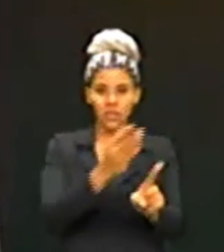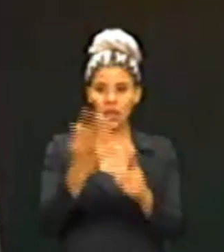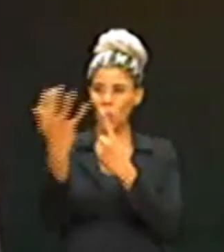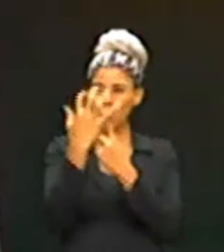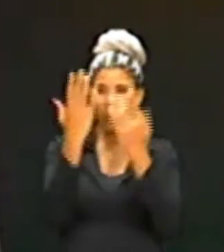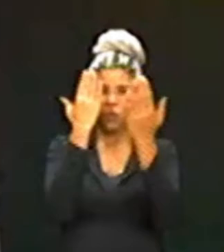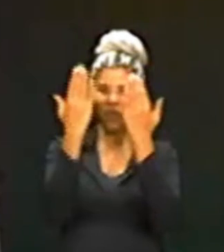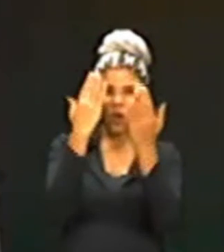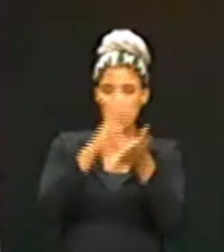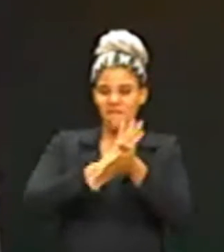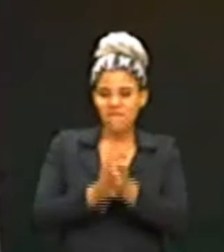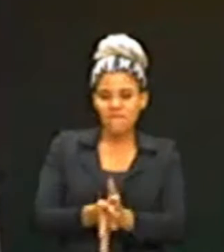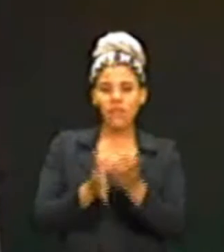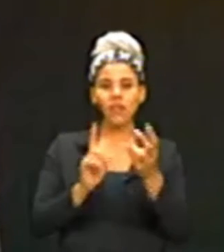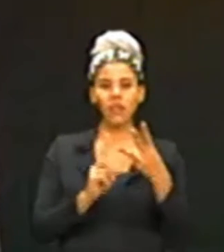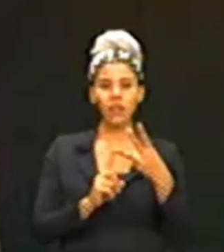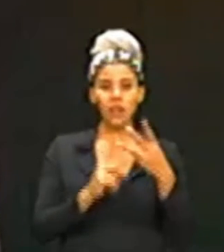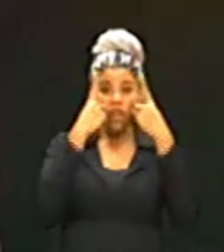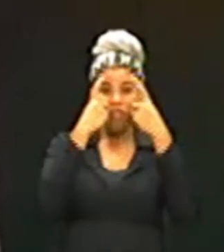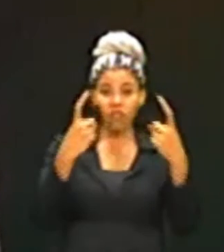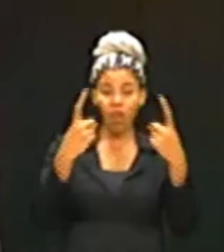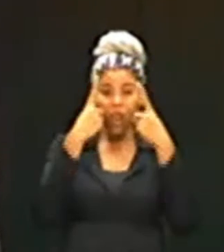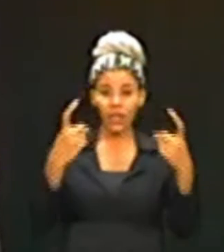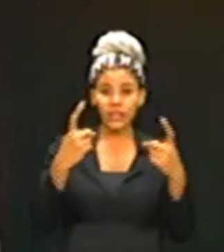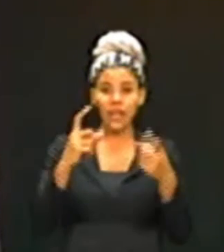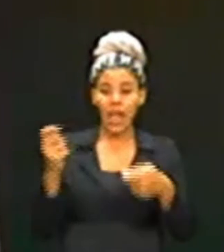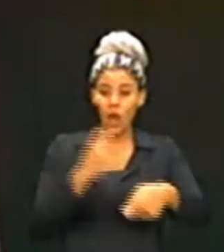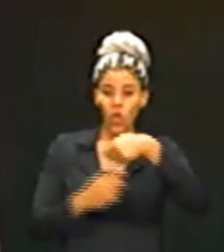humilhação, a violência econômica e patrimonial.